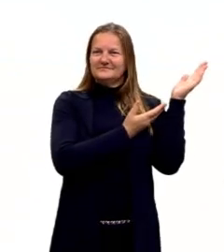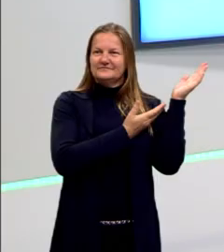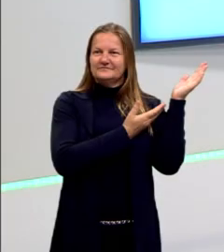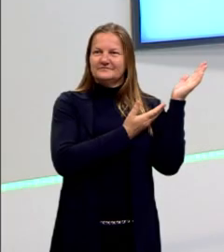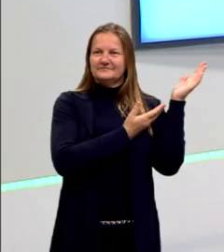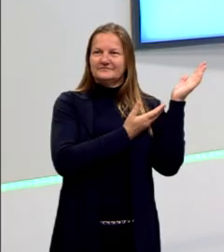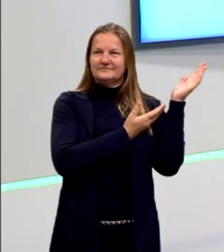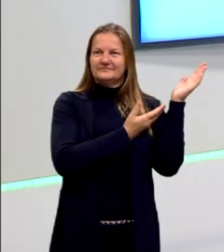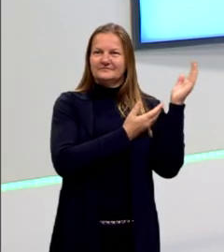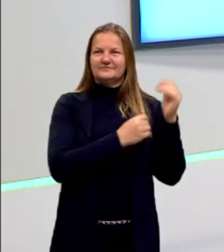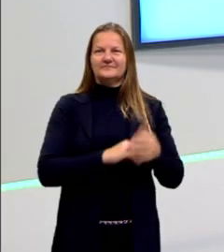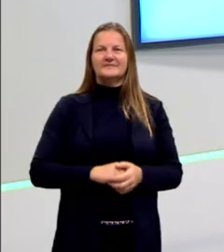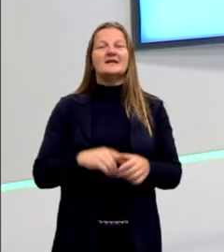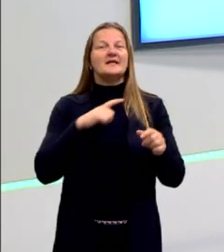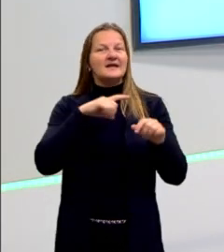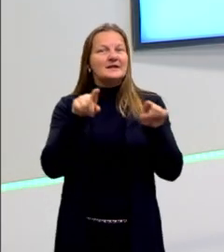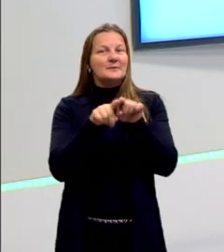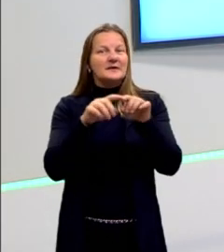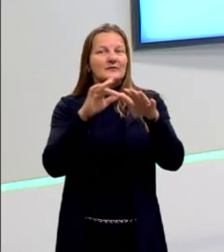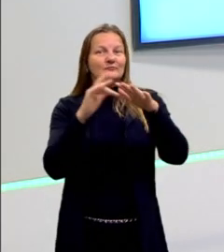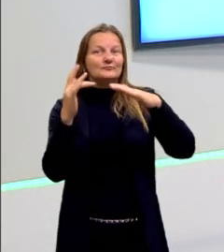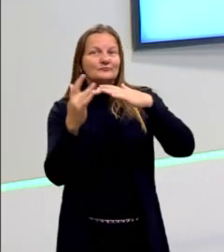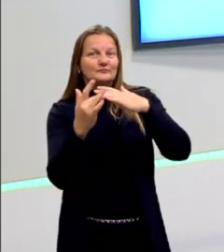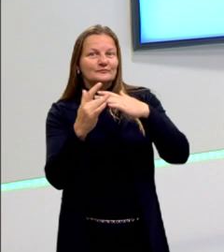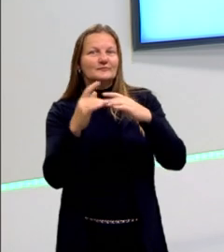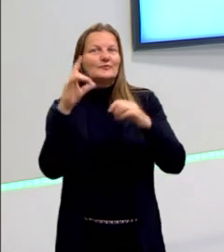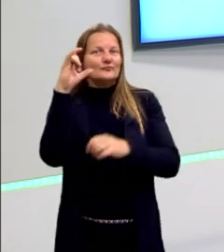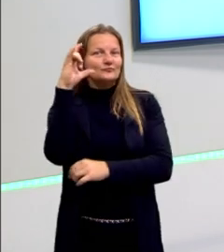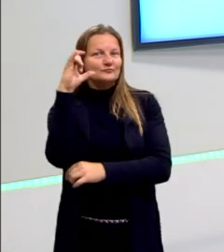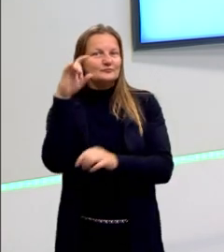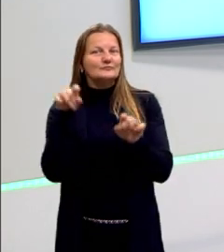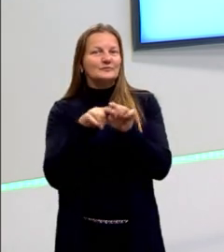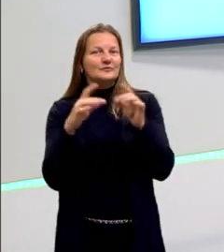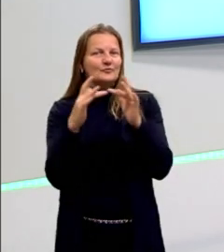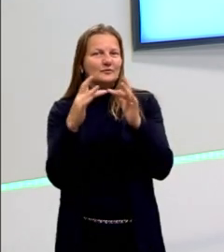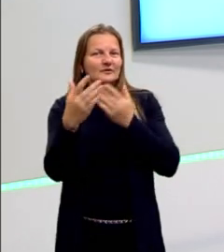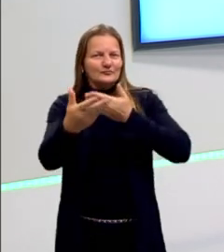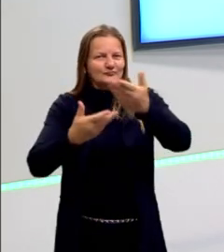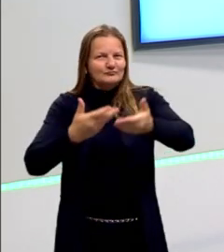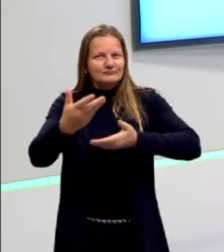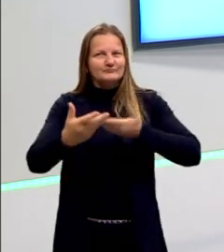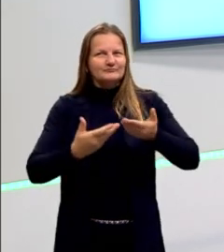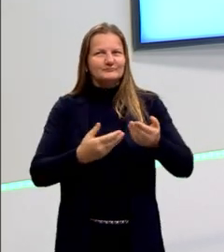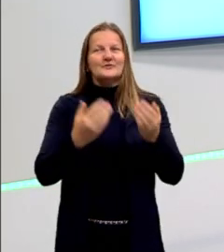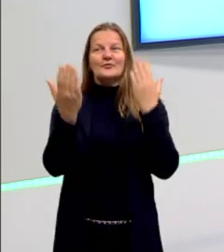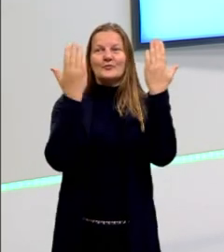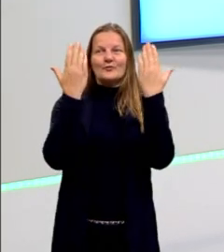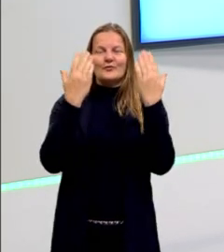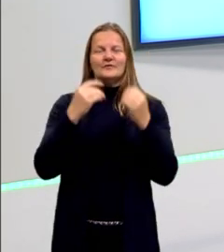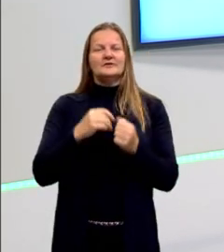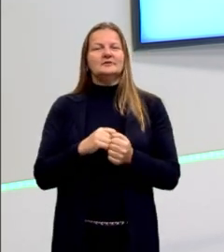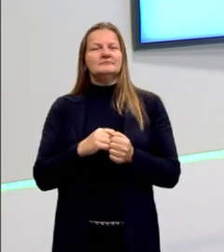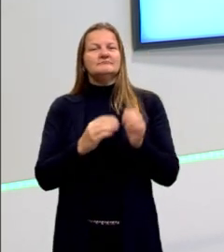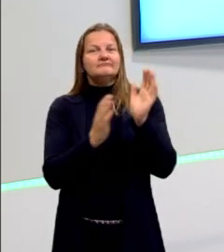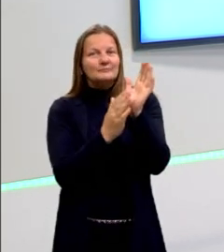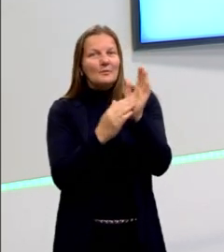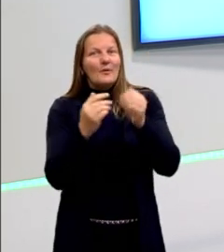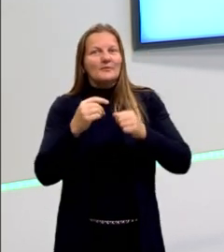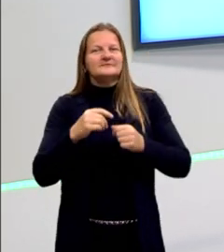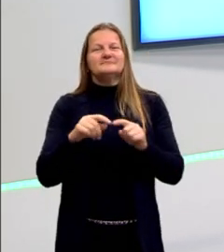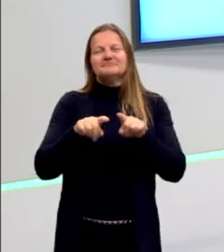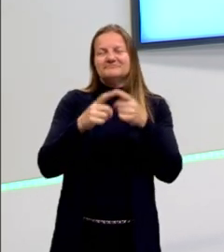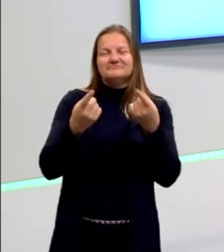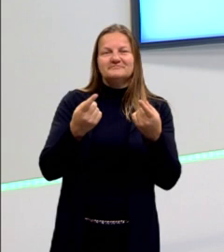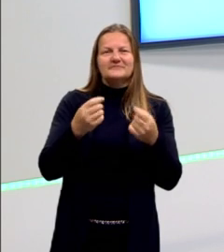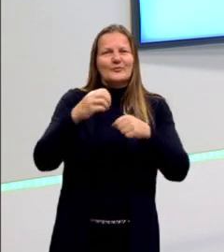se vocês tiverem dúvida ou quiserem me contactar para alguma coisa, dúvida, sugestão, alguém que às